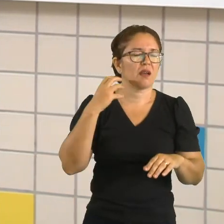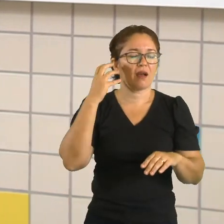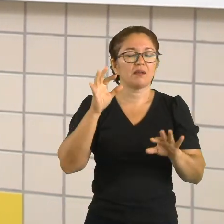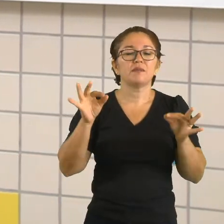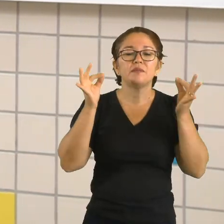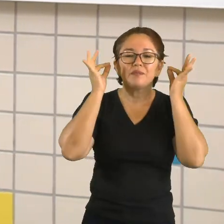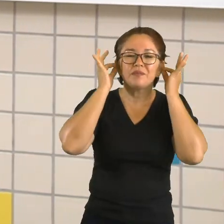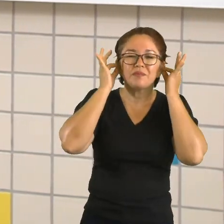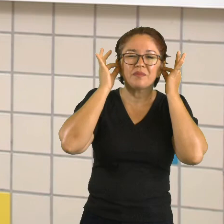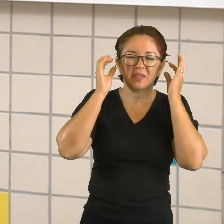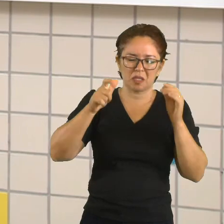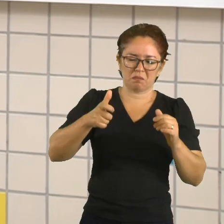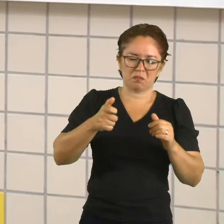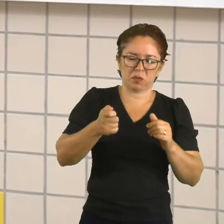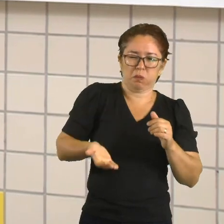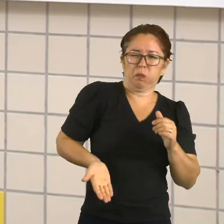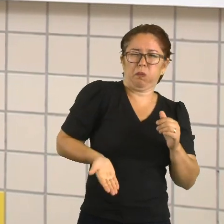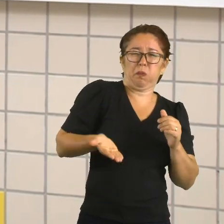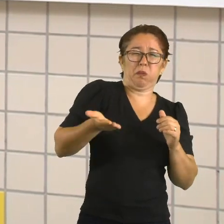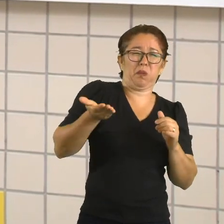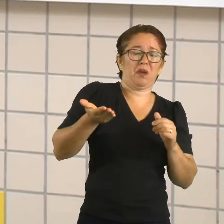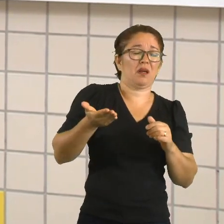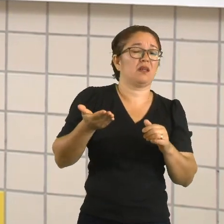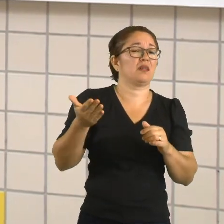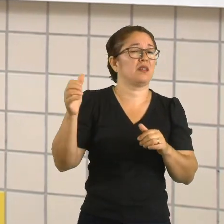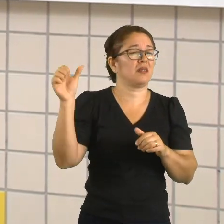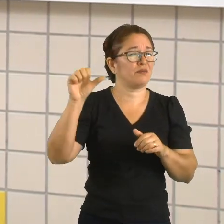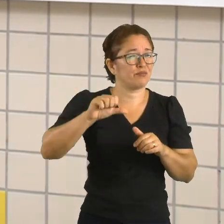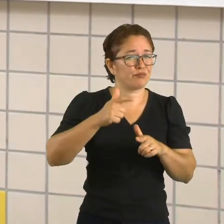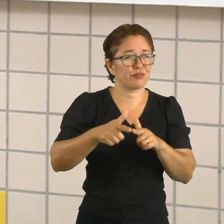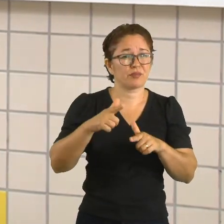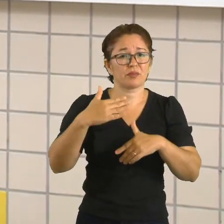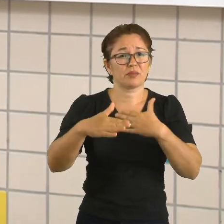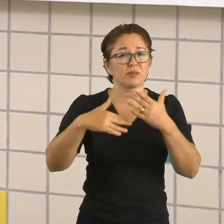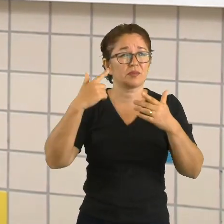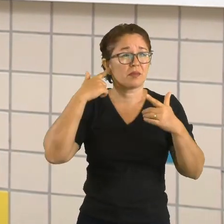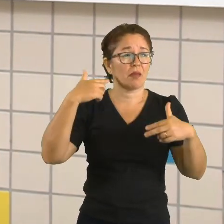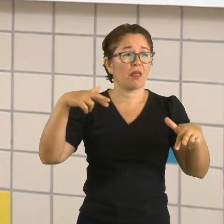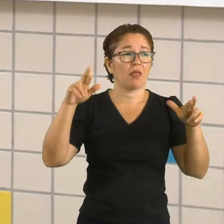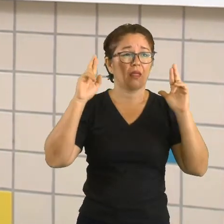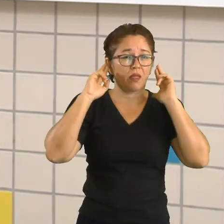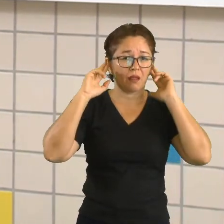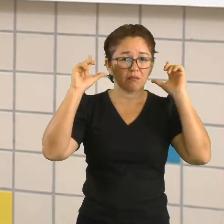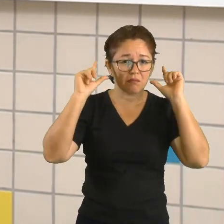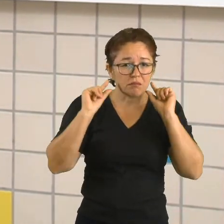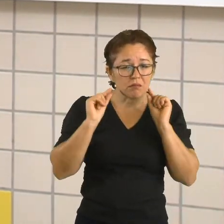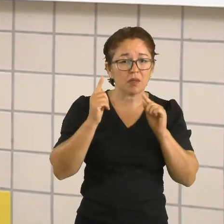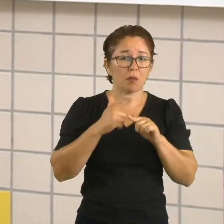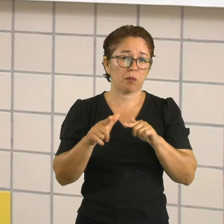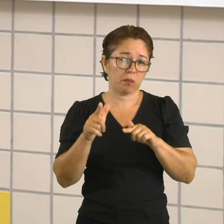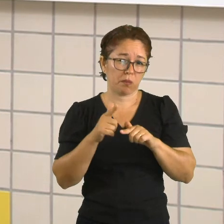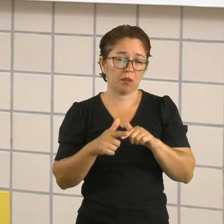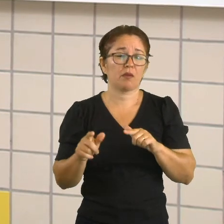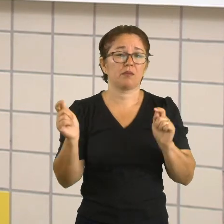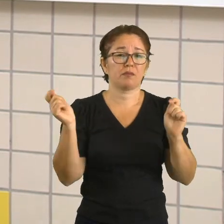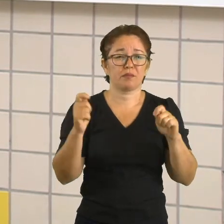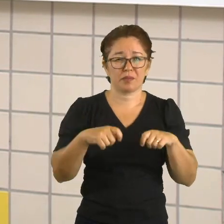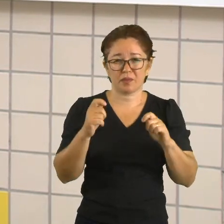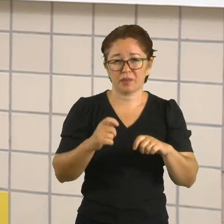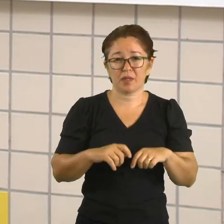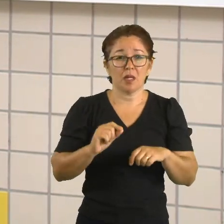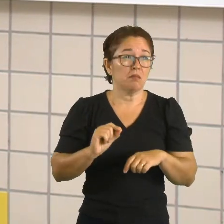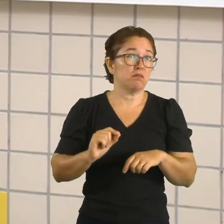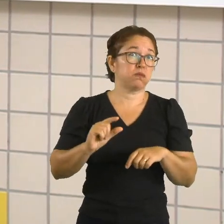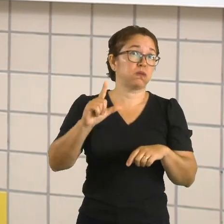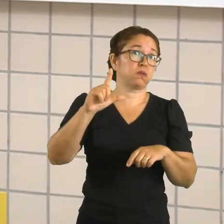acarretar a sua perca auditiva. Ou seja, a gente tem um nível de decibéis que a gente suporta ouvir diariamente.